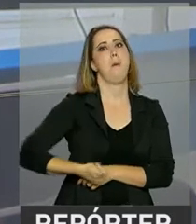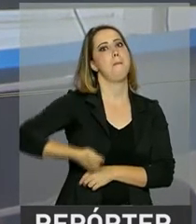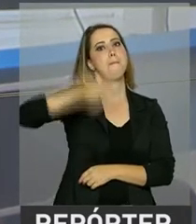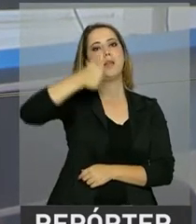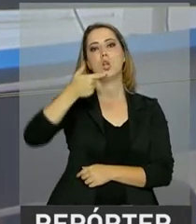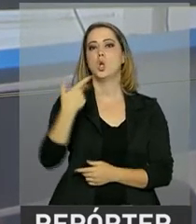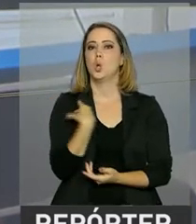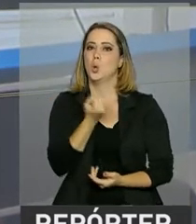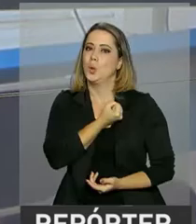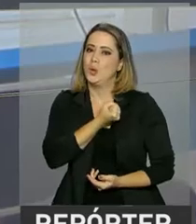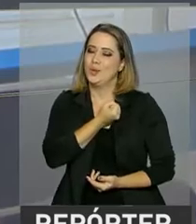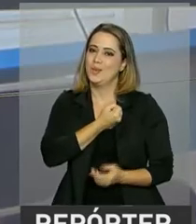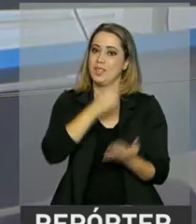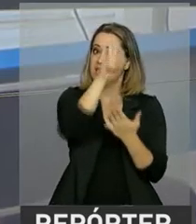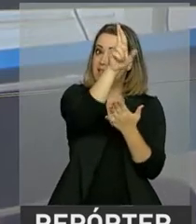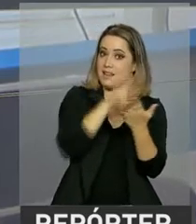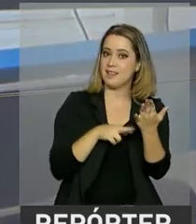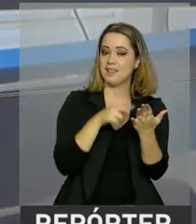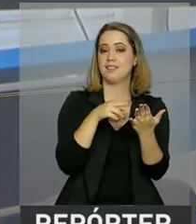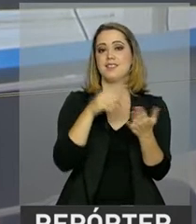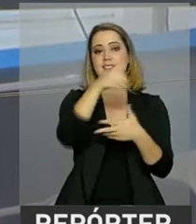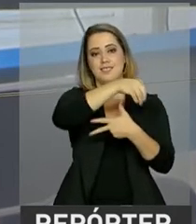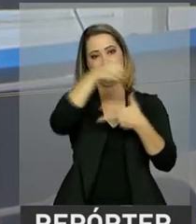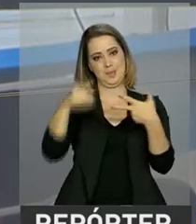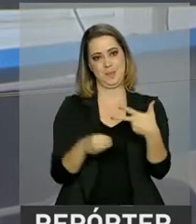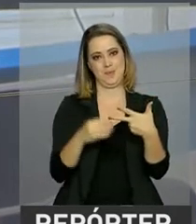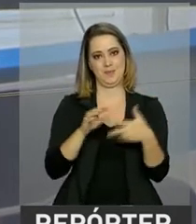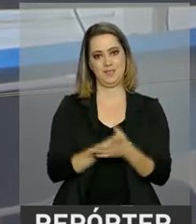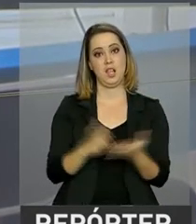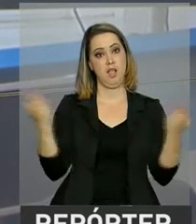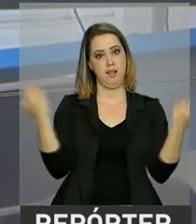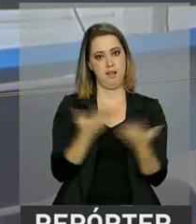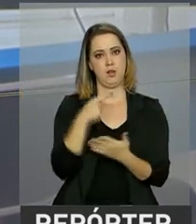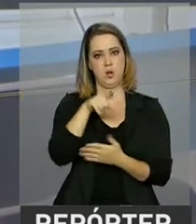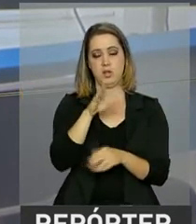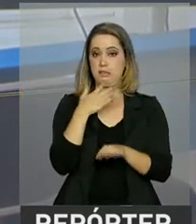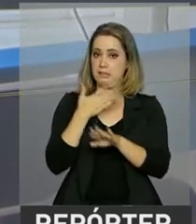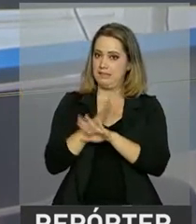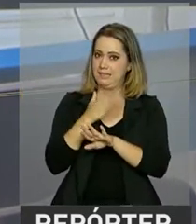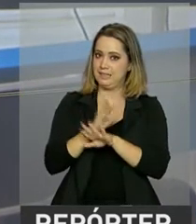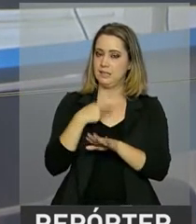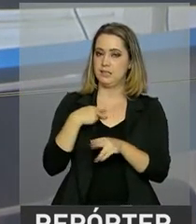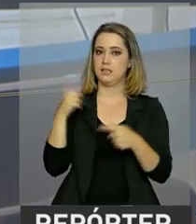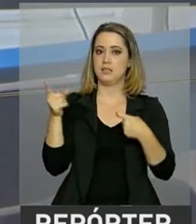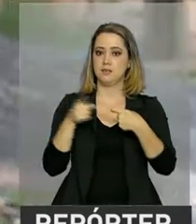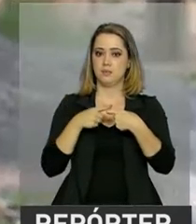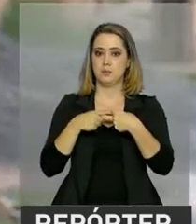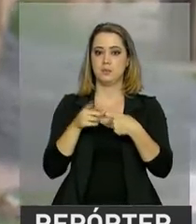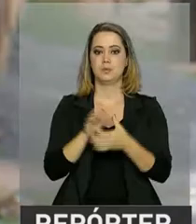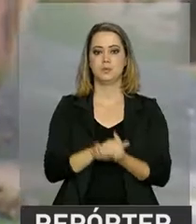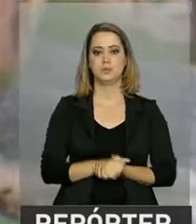país na redação do Exame Nacional do Ensino Médio, o Enem. E agora ela vai tentar uma vaga em medicina.